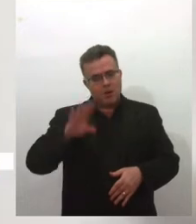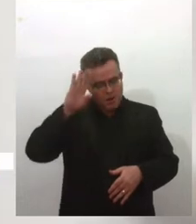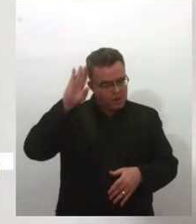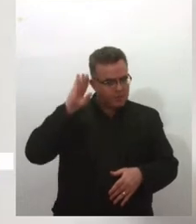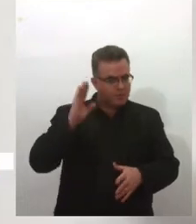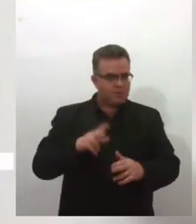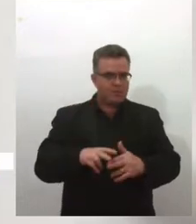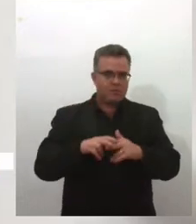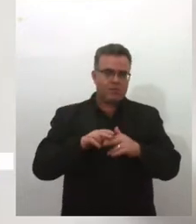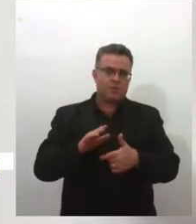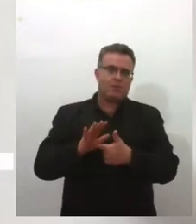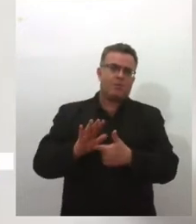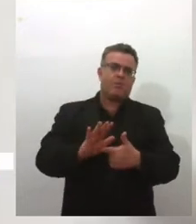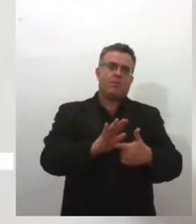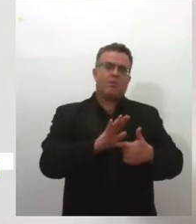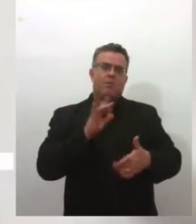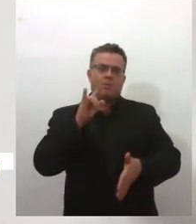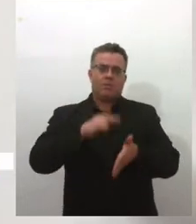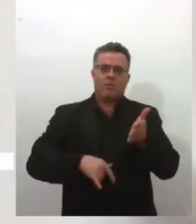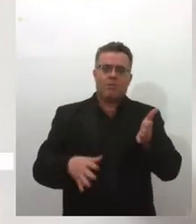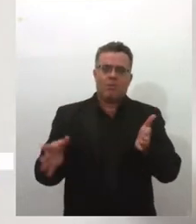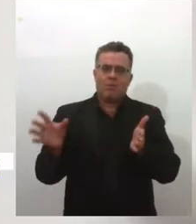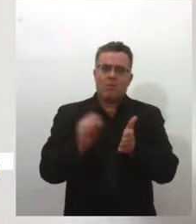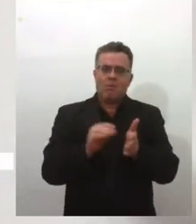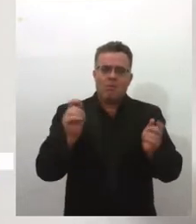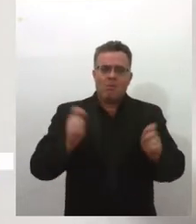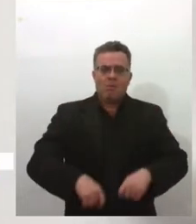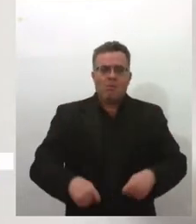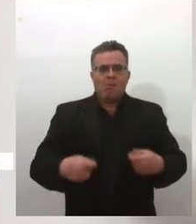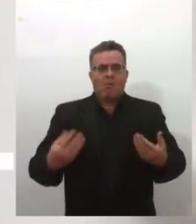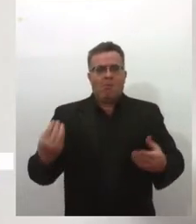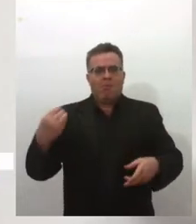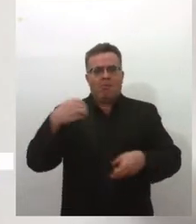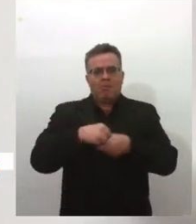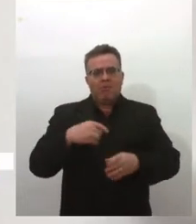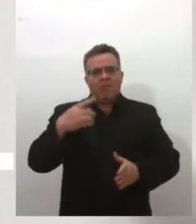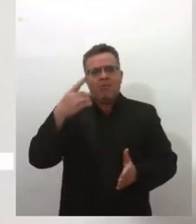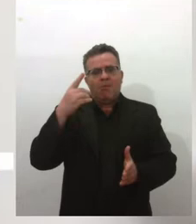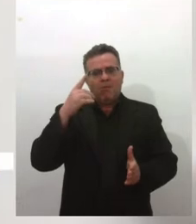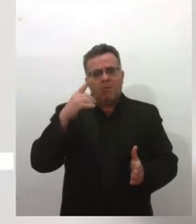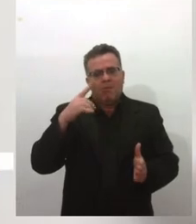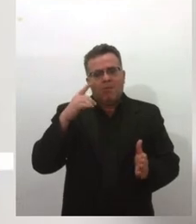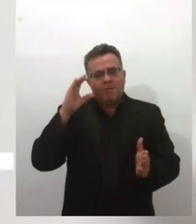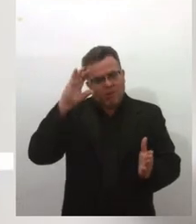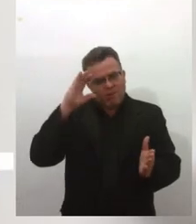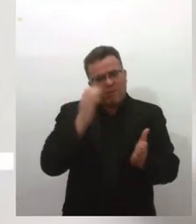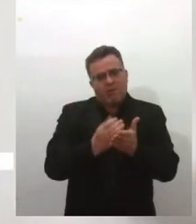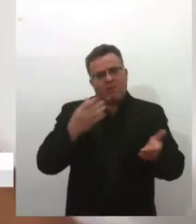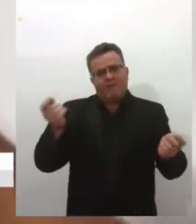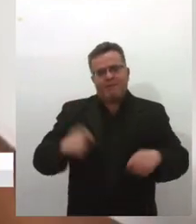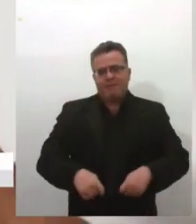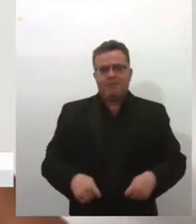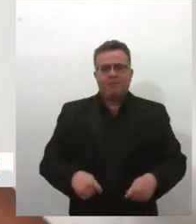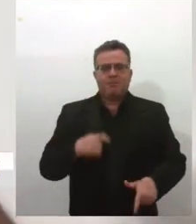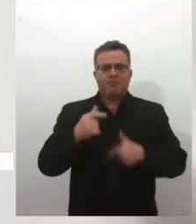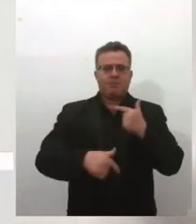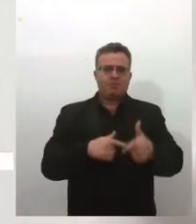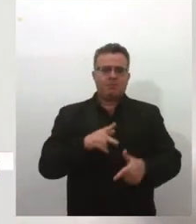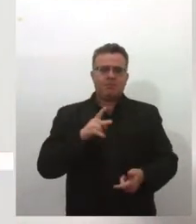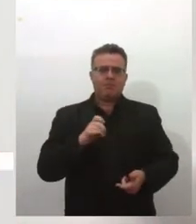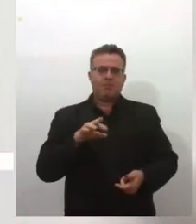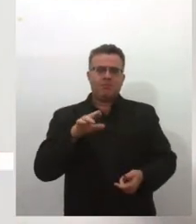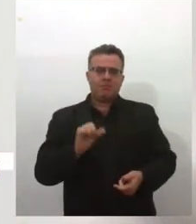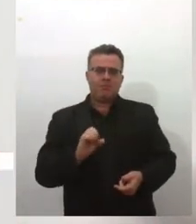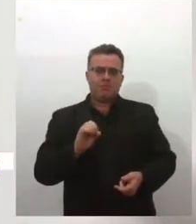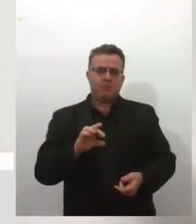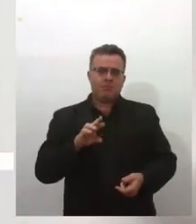documentado, isso, inclusive, está numa dissertação de trabalho da Camila Cruz, que foi agora em